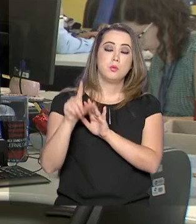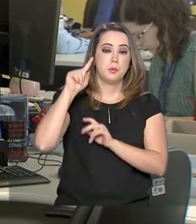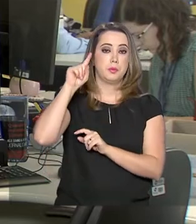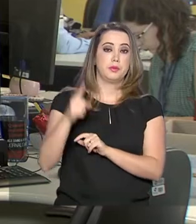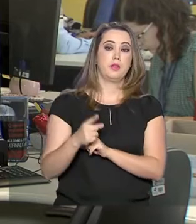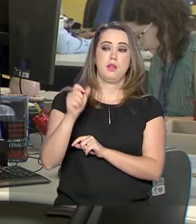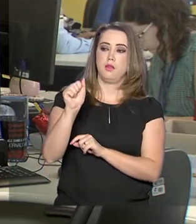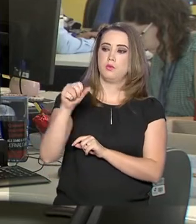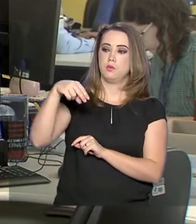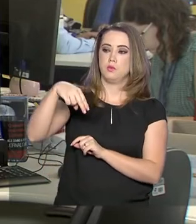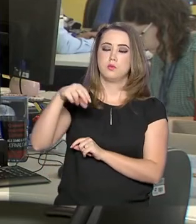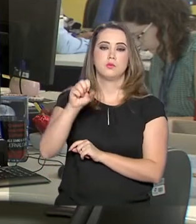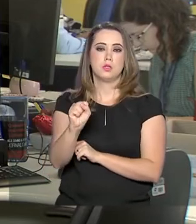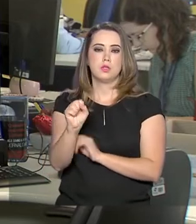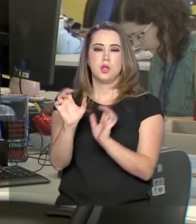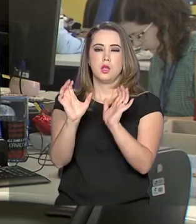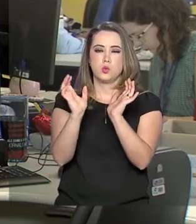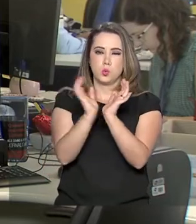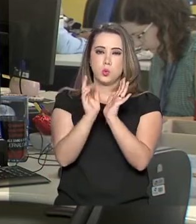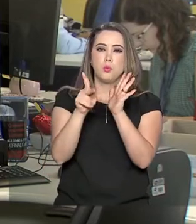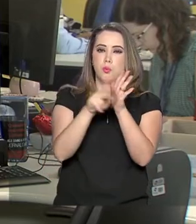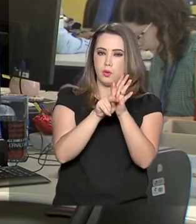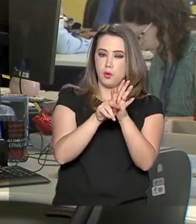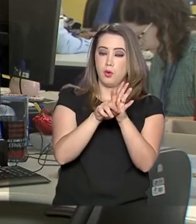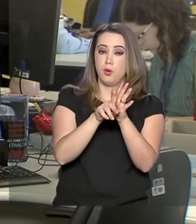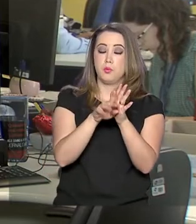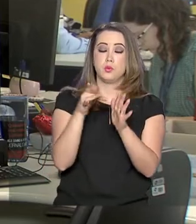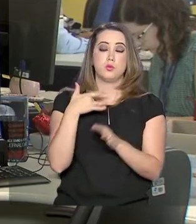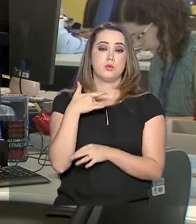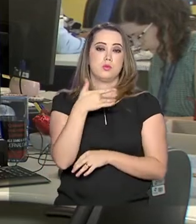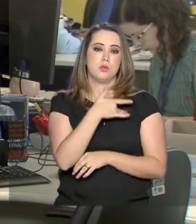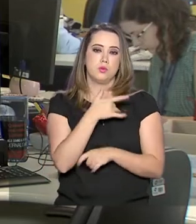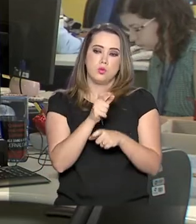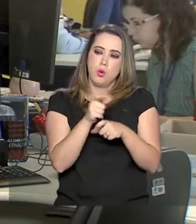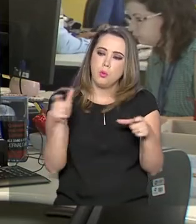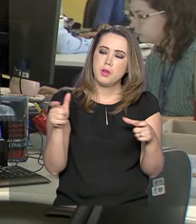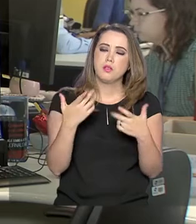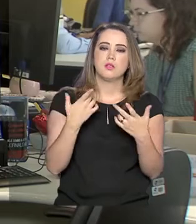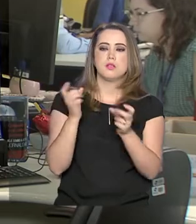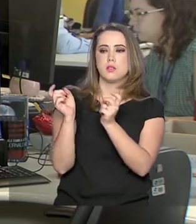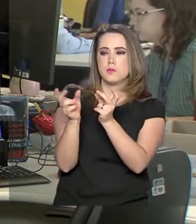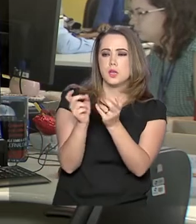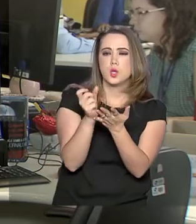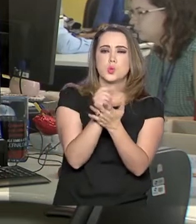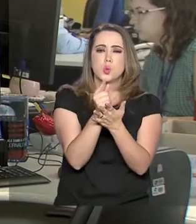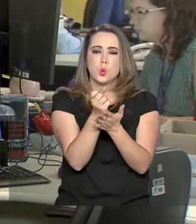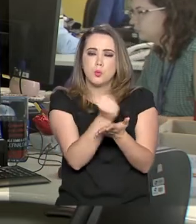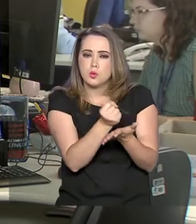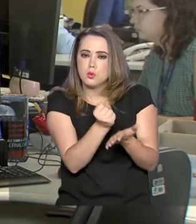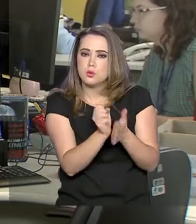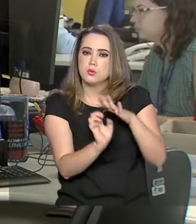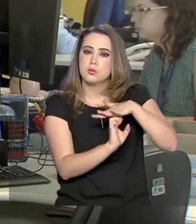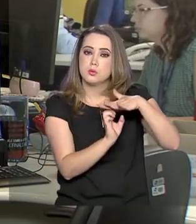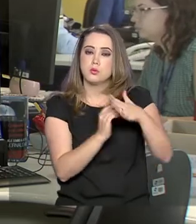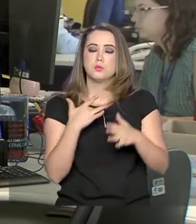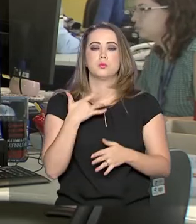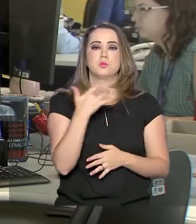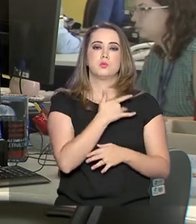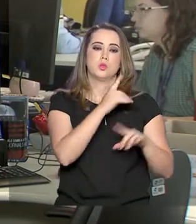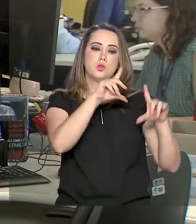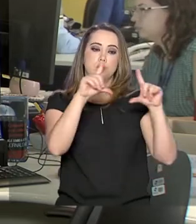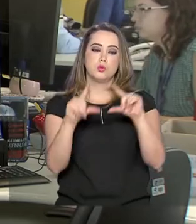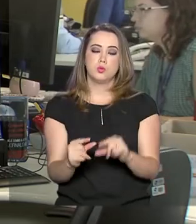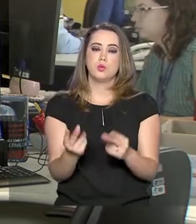a Agência Nacional de Saúde Suplementar, e amplia a concorrência no mercado. Com isso, o consumidor pode ser beneficiado com a redução de